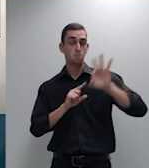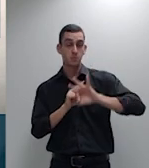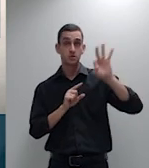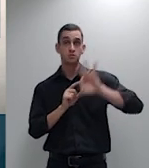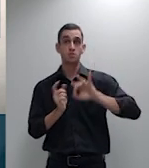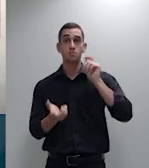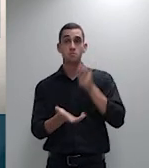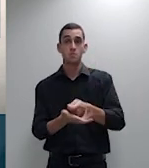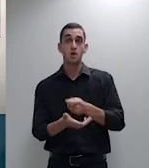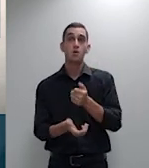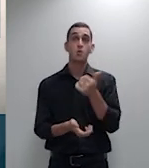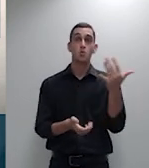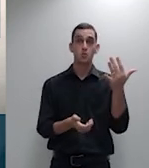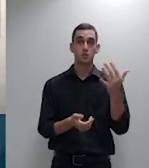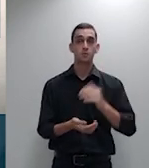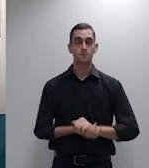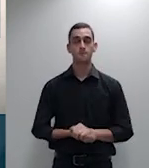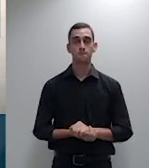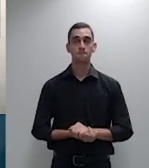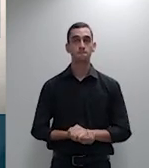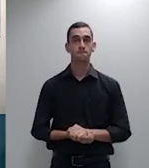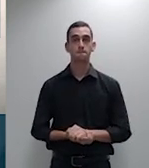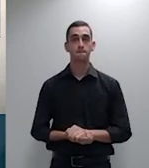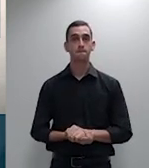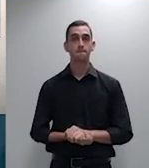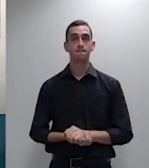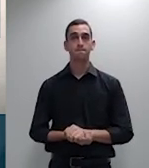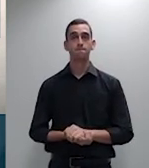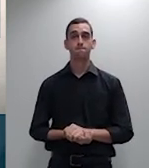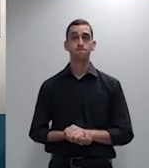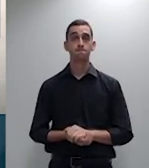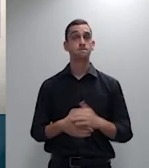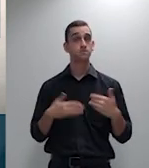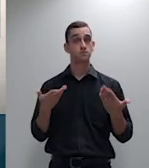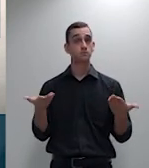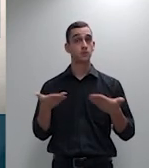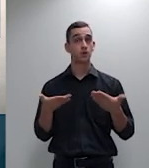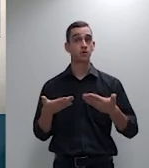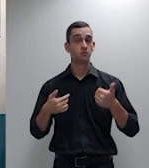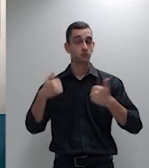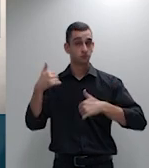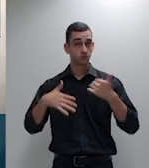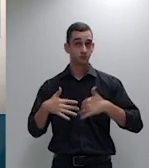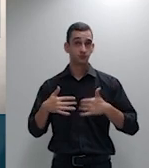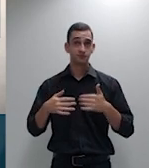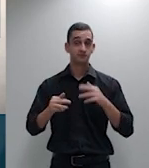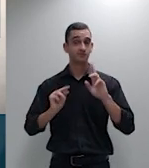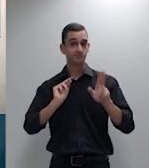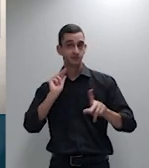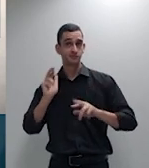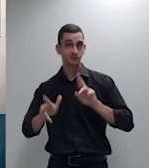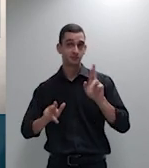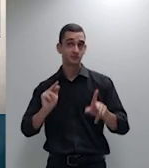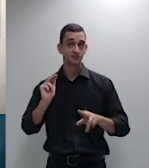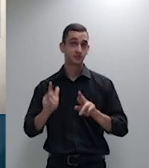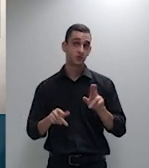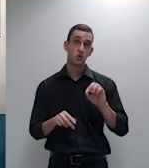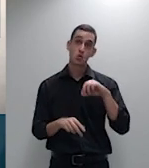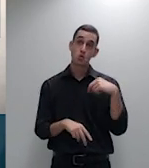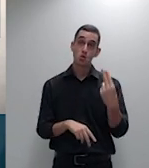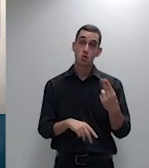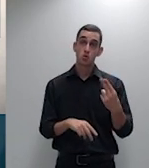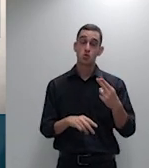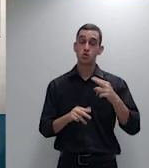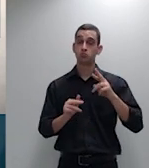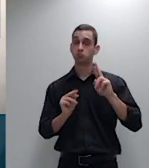em função disso não há por que estabelecer distinção e nem qualquer outra diferenciação do que o ônus da prova que